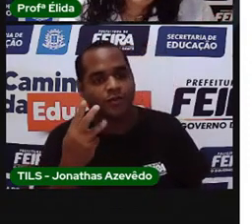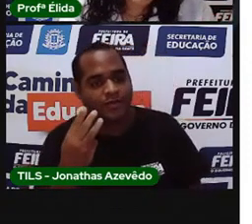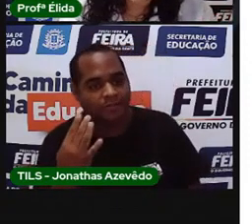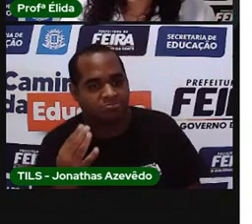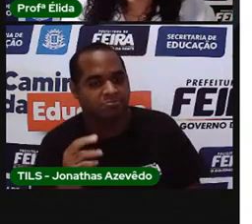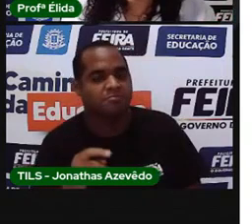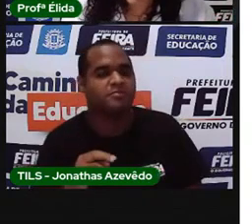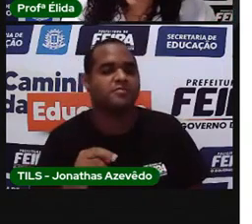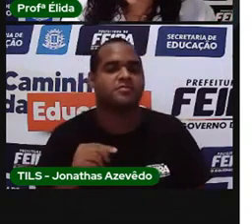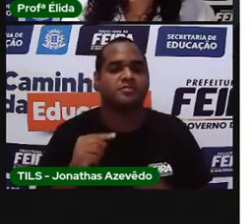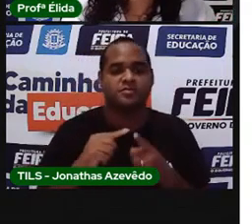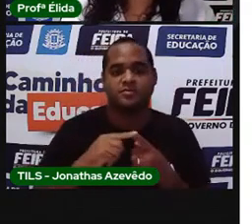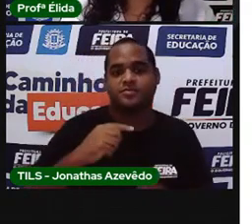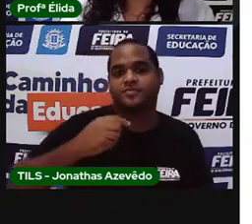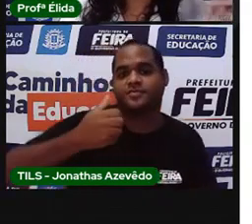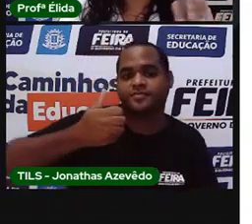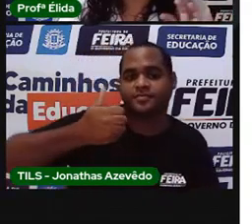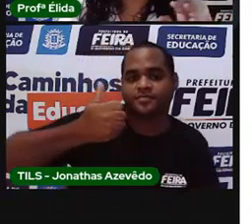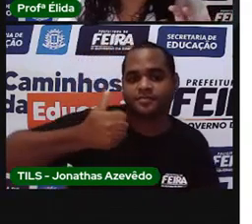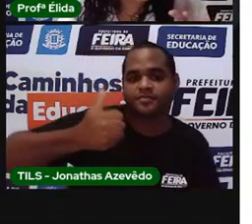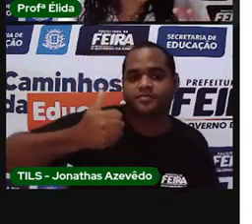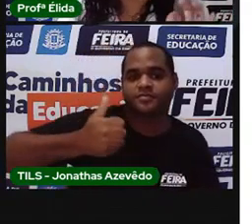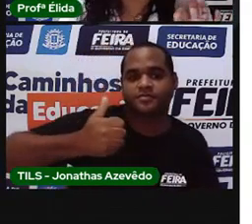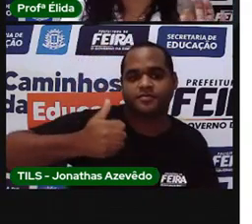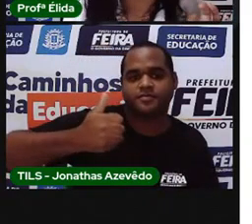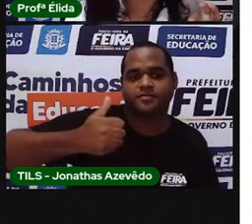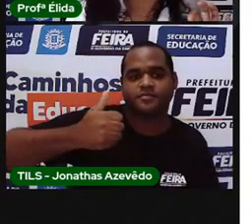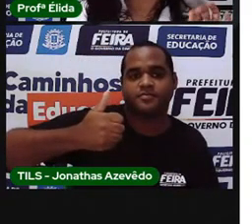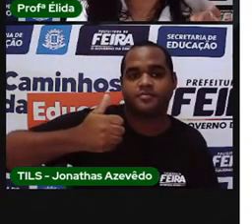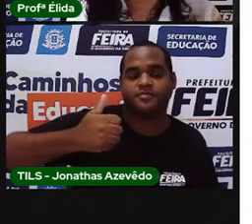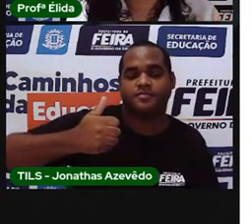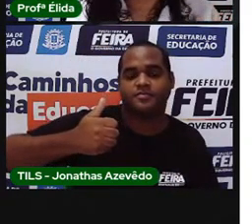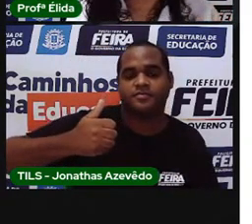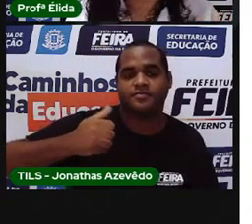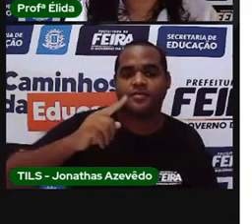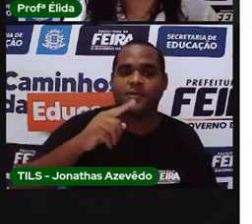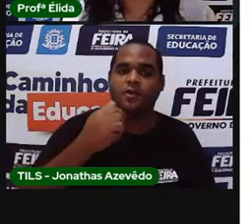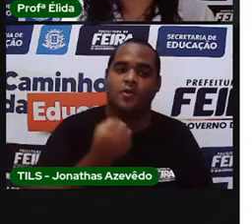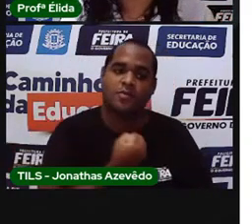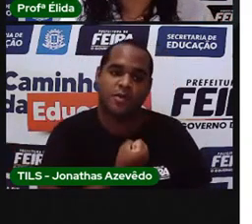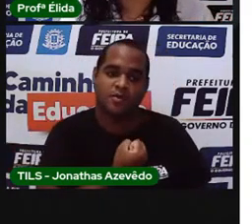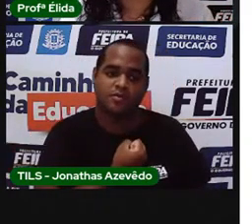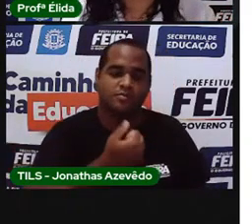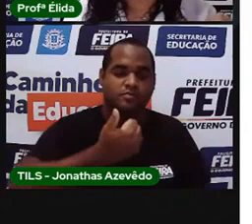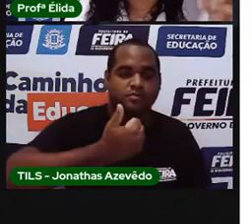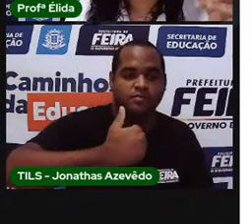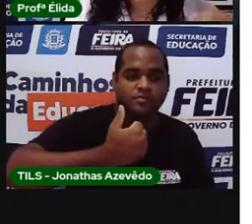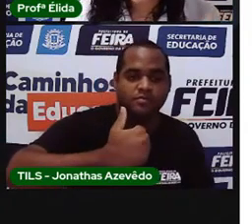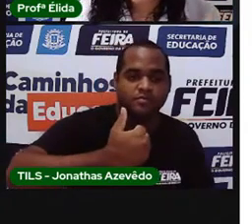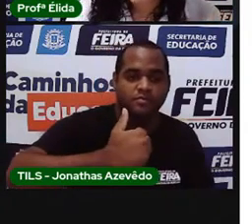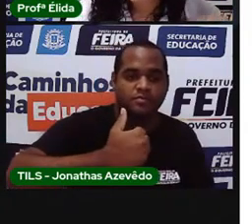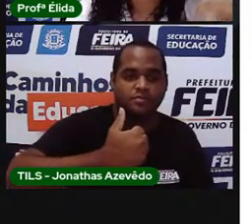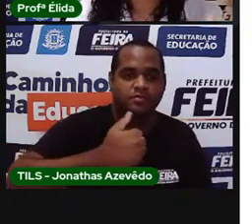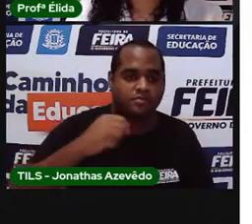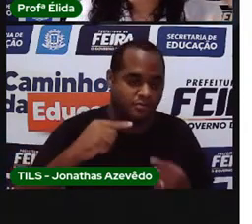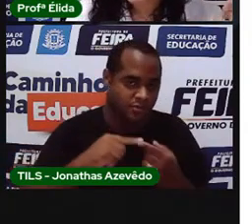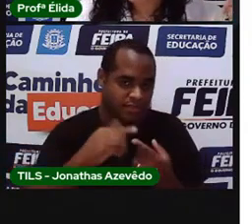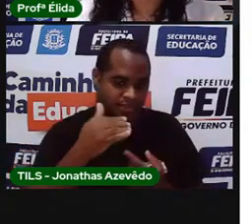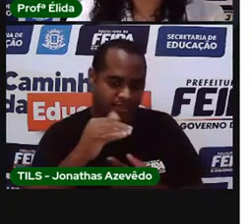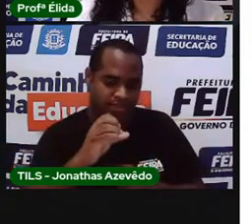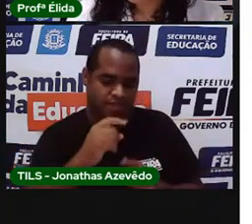Décimo primeiro, você olha, é o número onze. Onze é dez